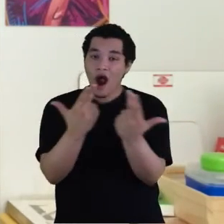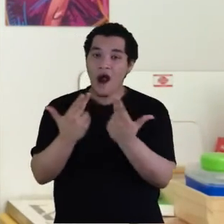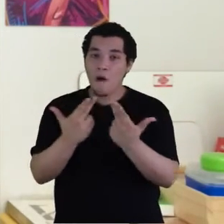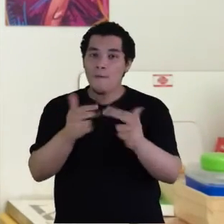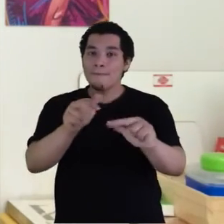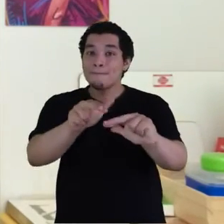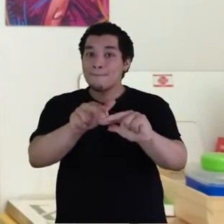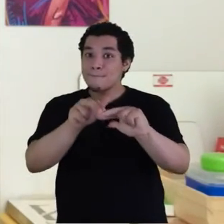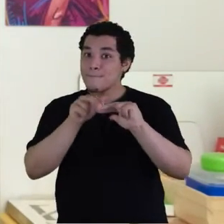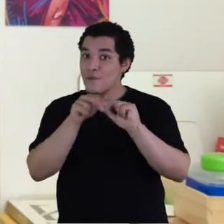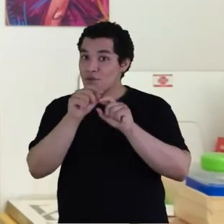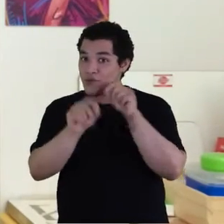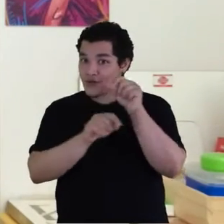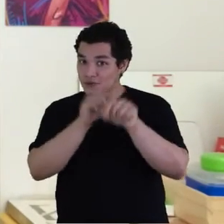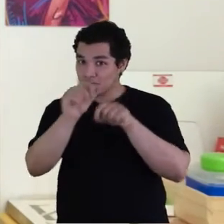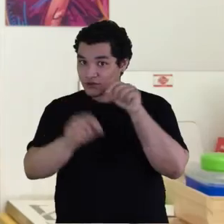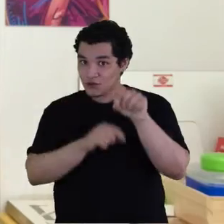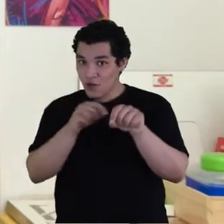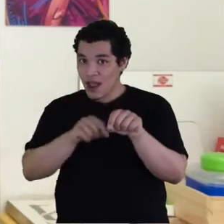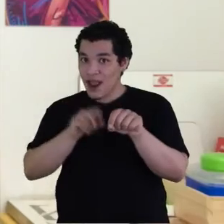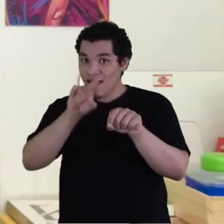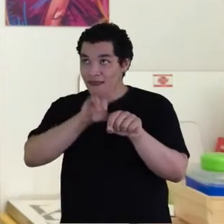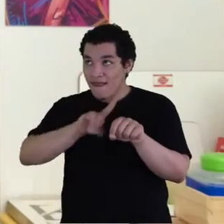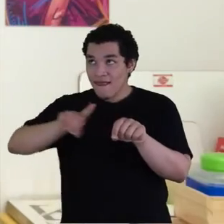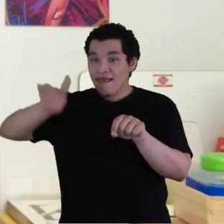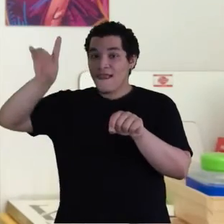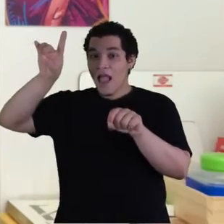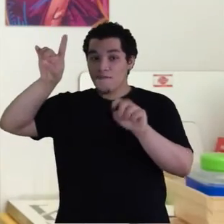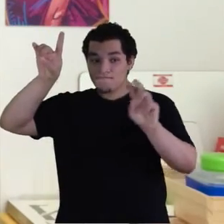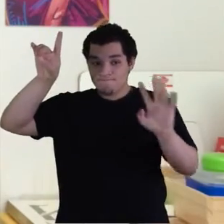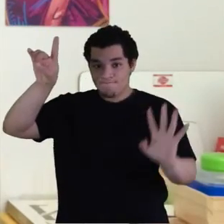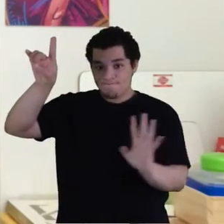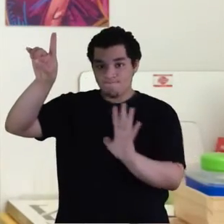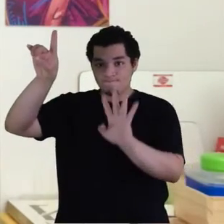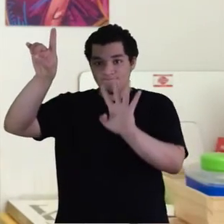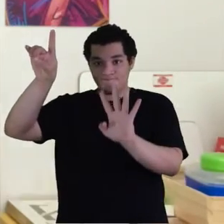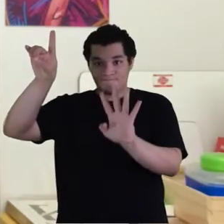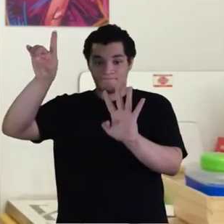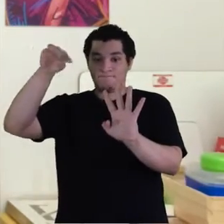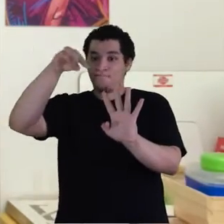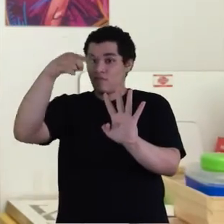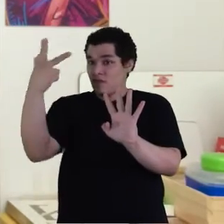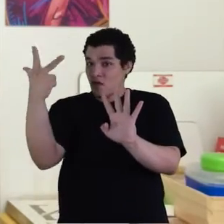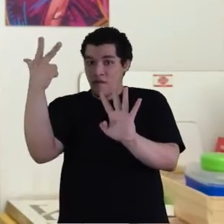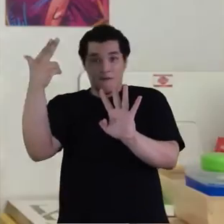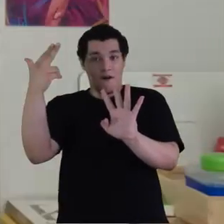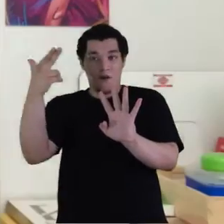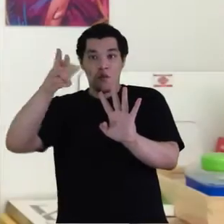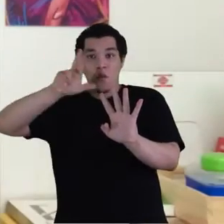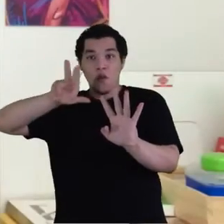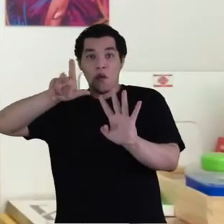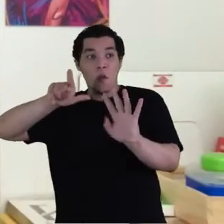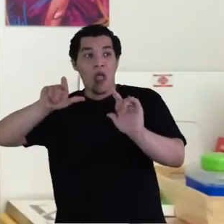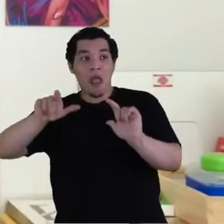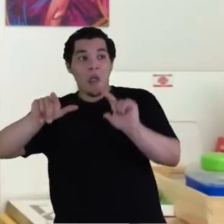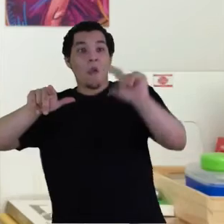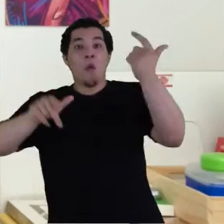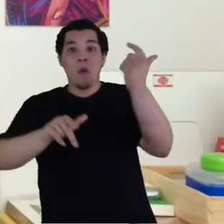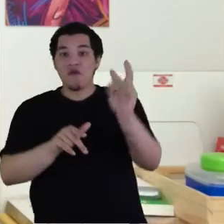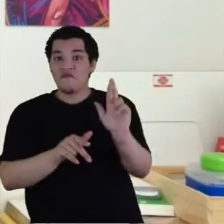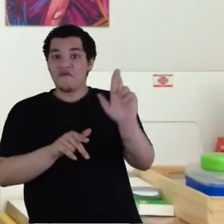por conseguinte, diante de Deus e não uma criatura à parte, para ser